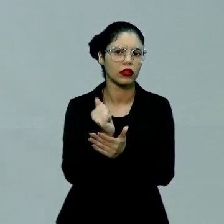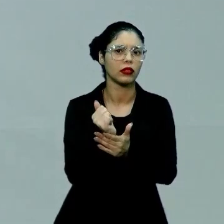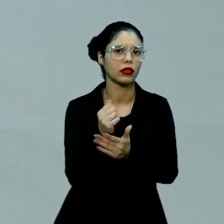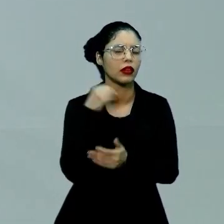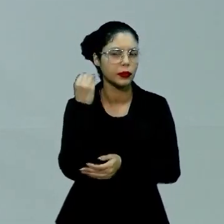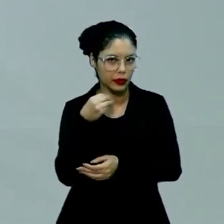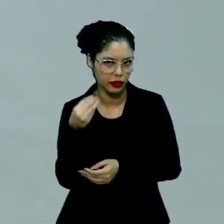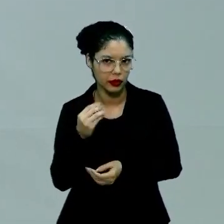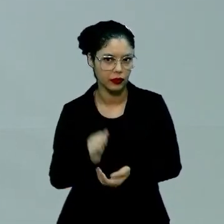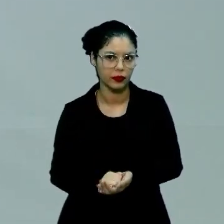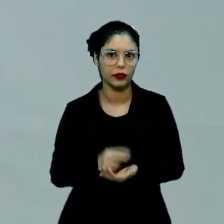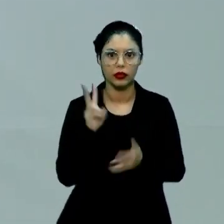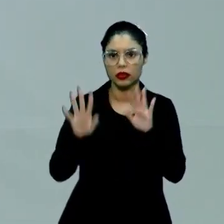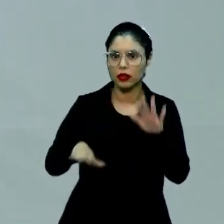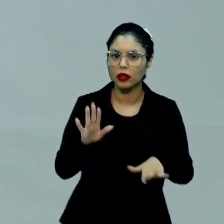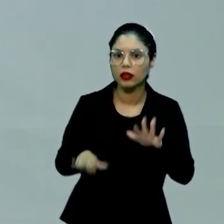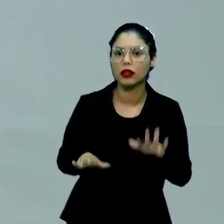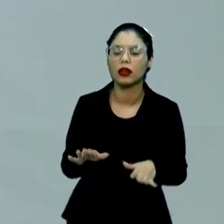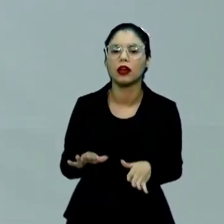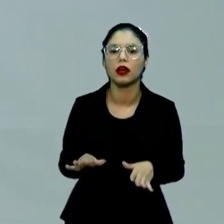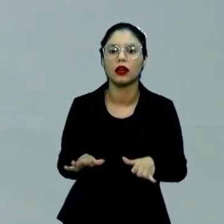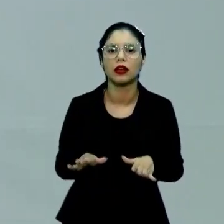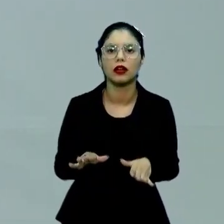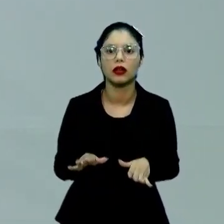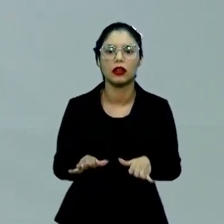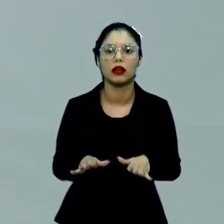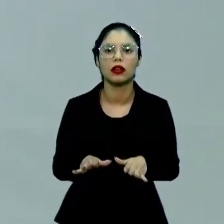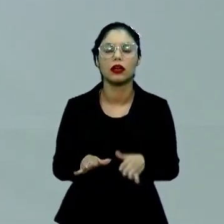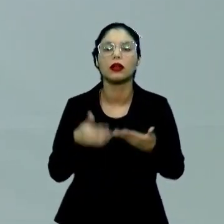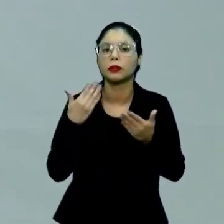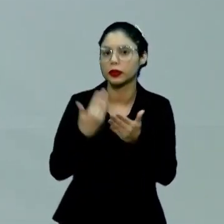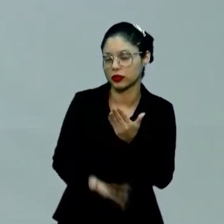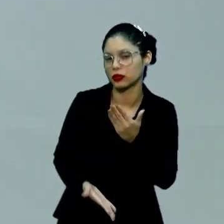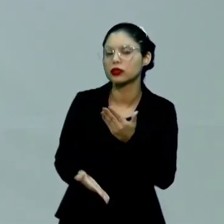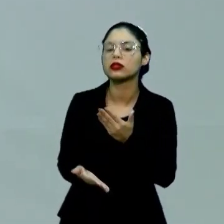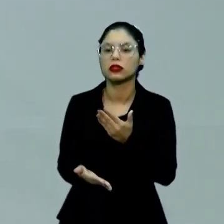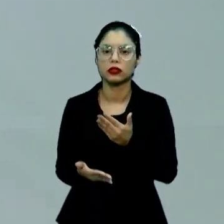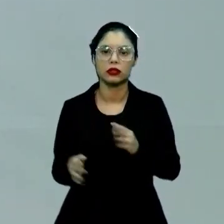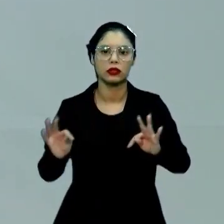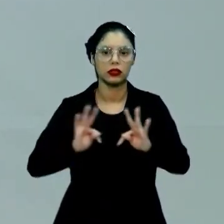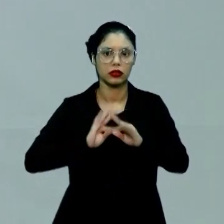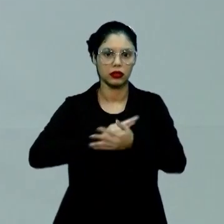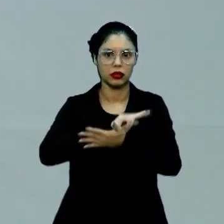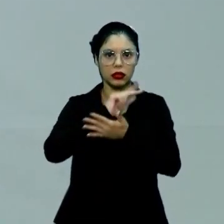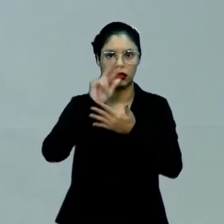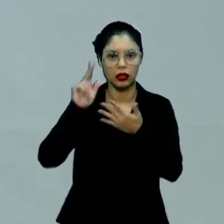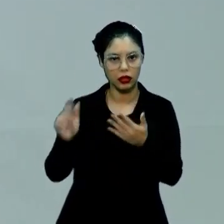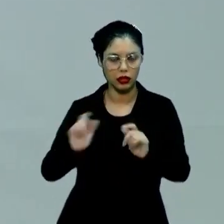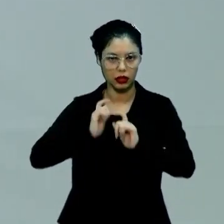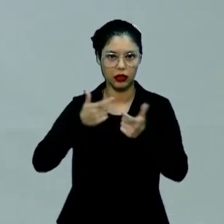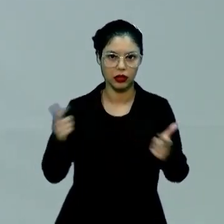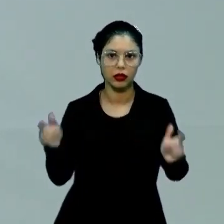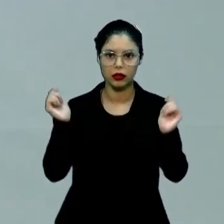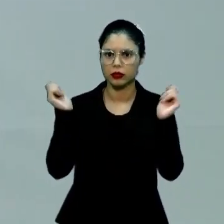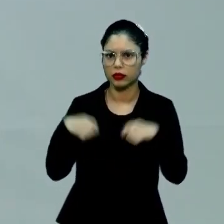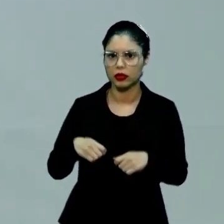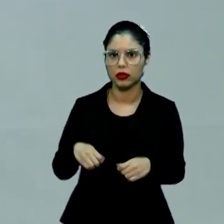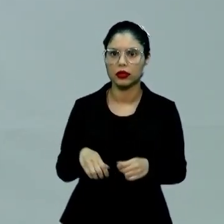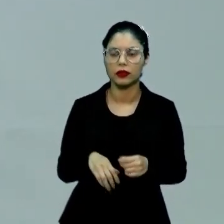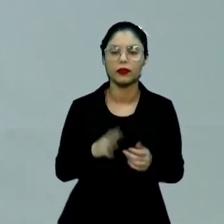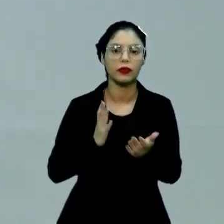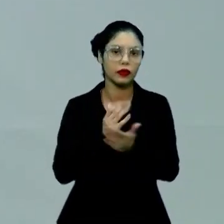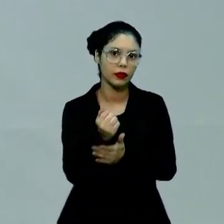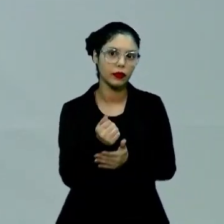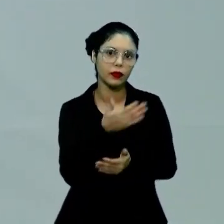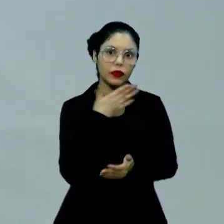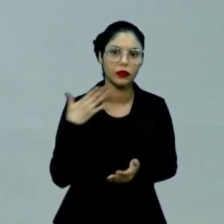experiências? Às vezes, a gente acaba ficando um pouco perdido em tanto o universo de possibilidades, mas a gente vai buscando